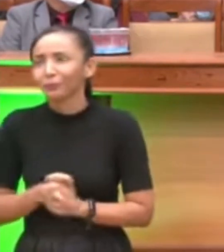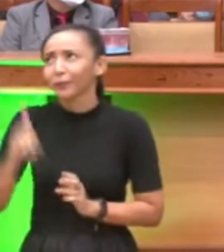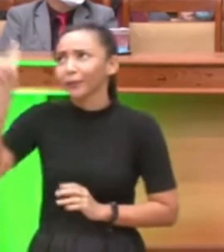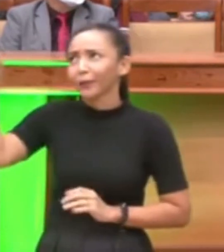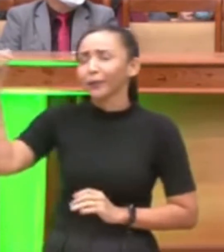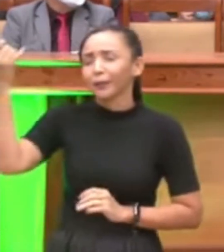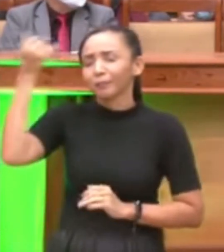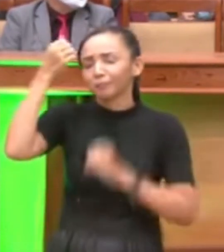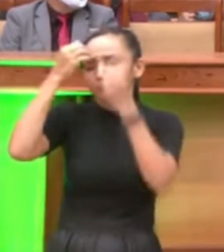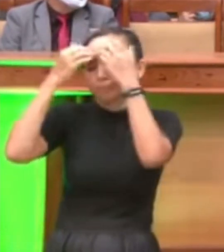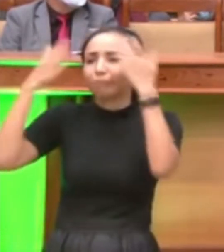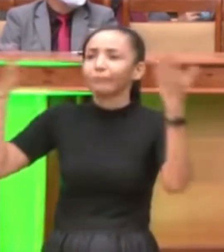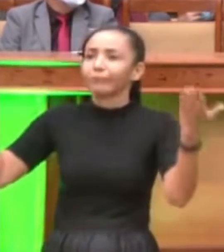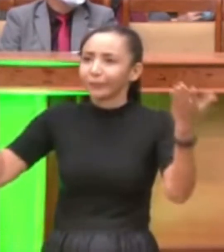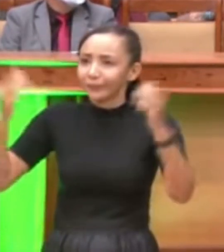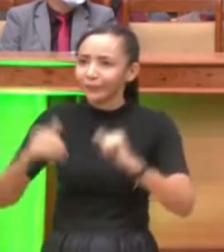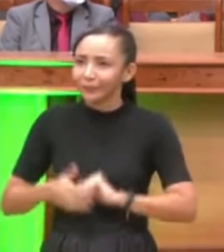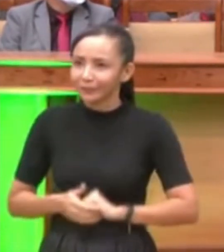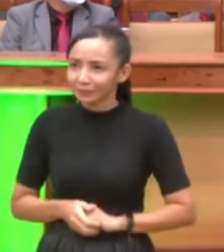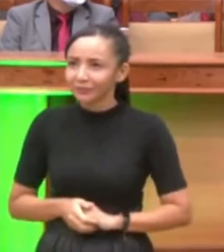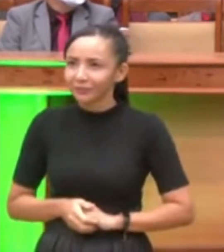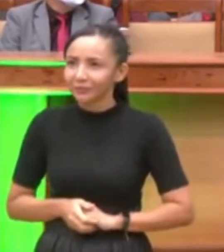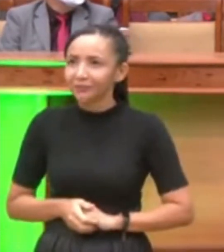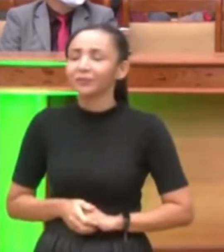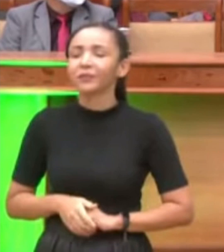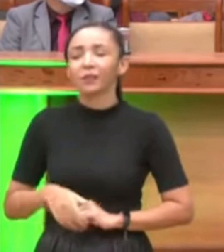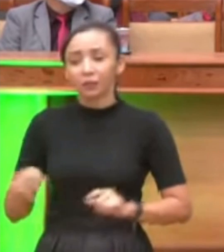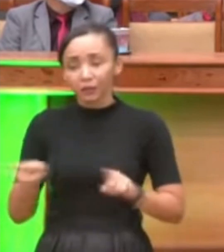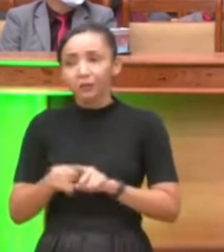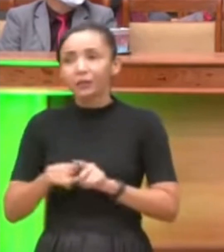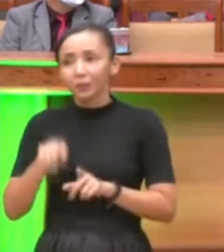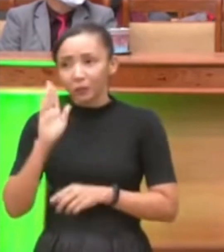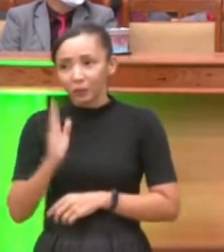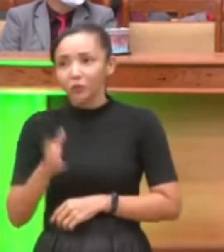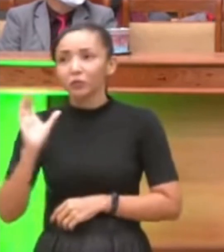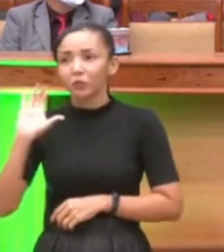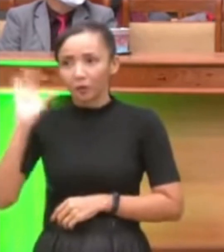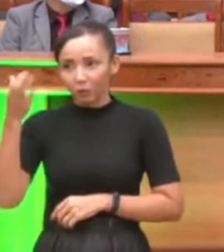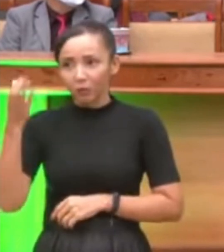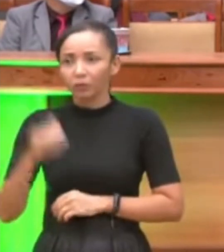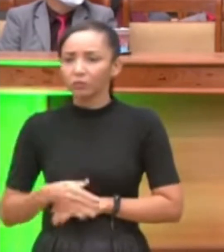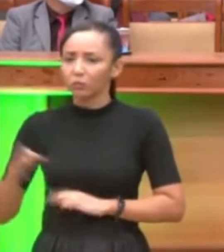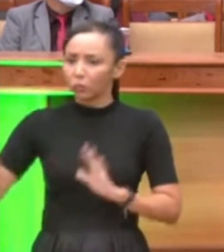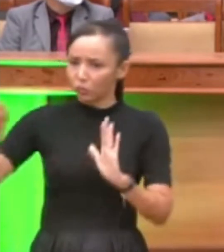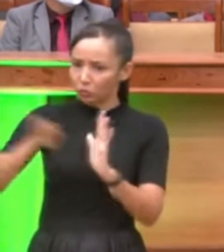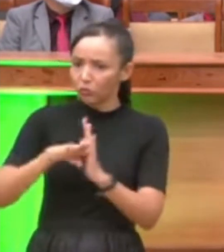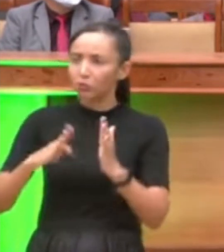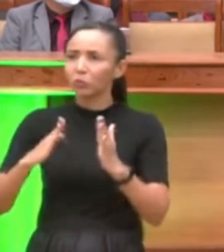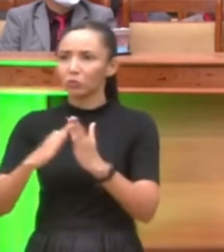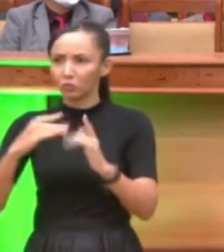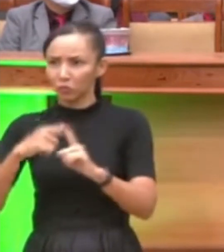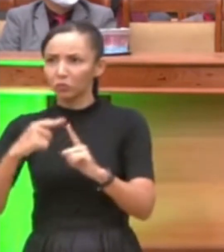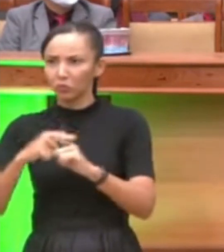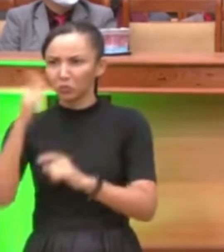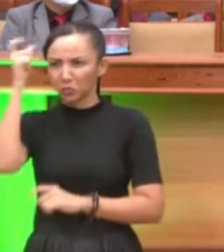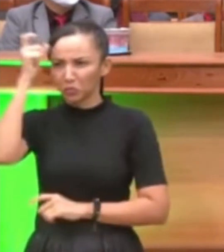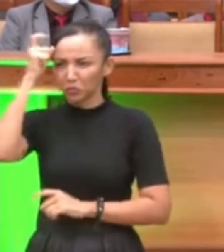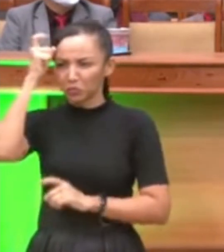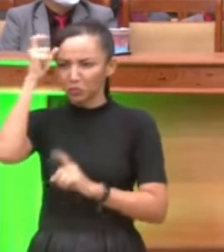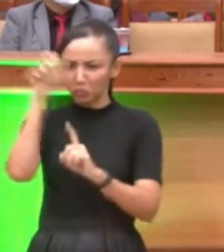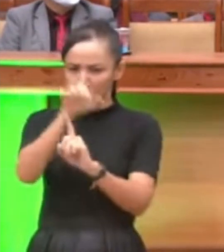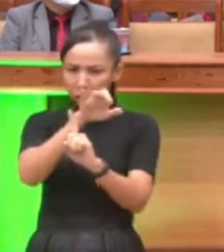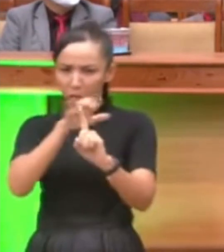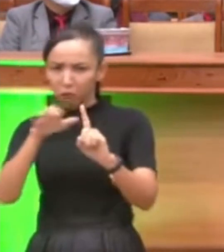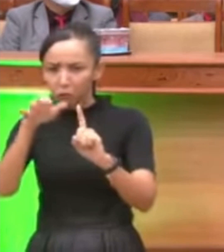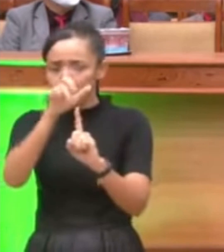discernimento, pronto aqui mesmo, um dia desse teve uma pessoa que estava aqui com possessão, demonia, que estava também com a influência